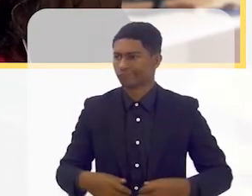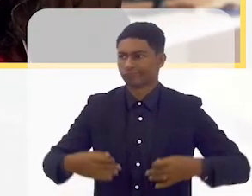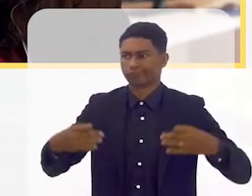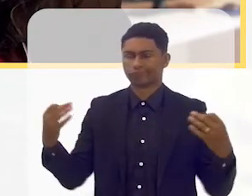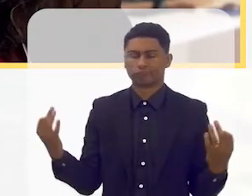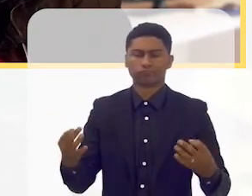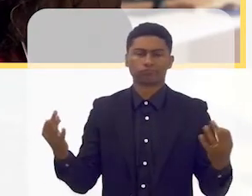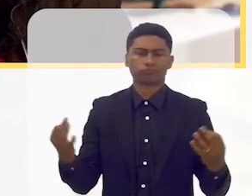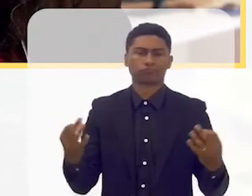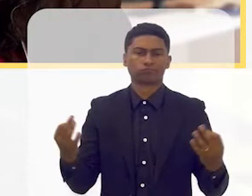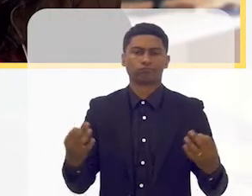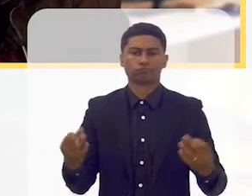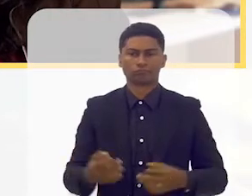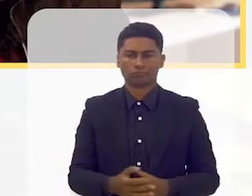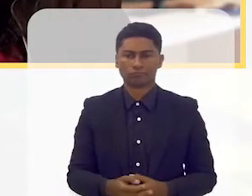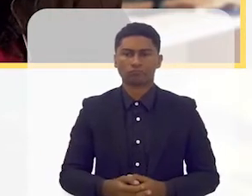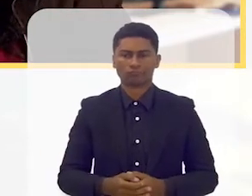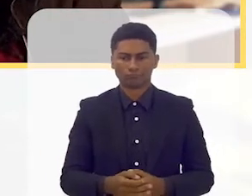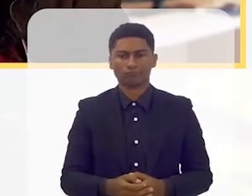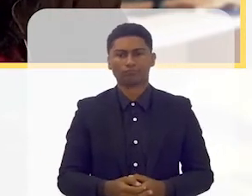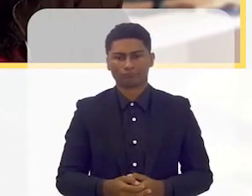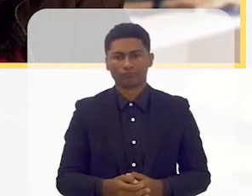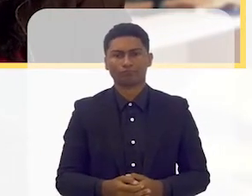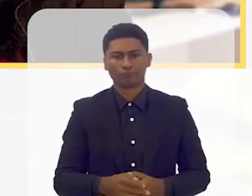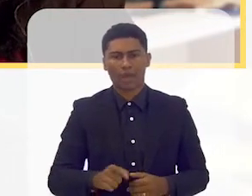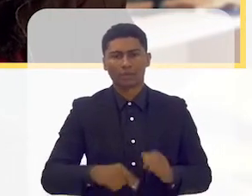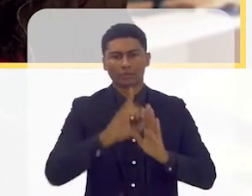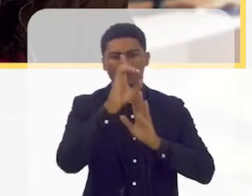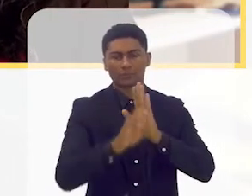Perfeito, perfeito, perfeito. Estão direitos humanos.